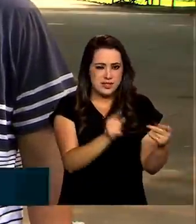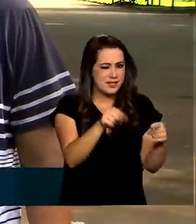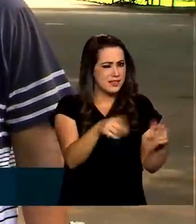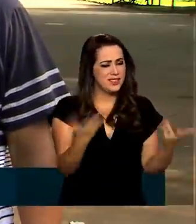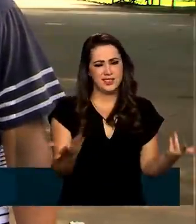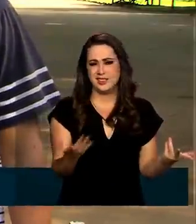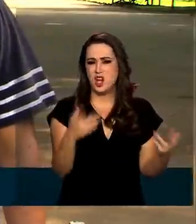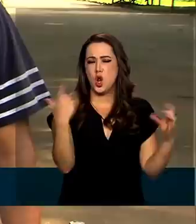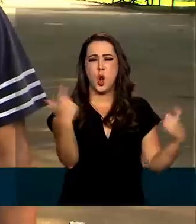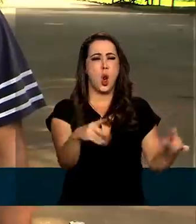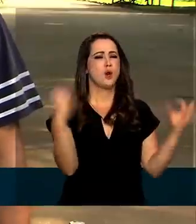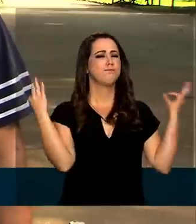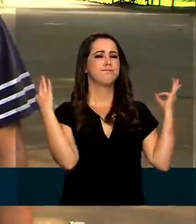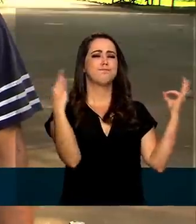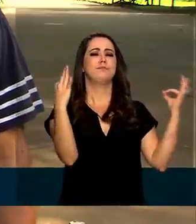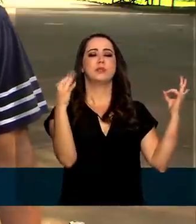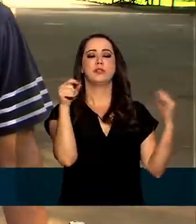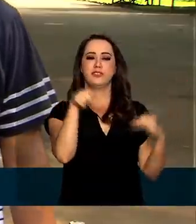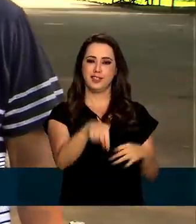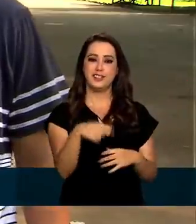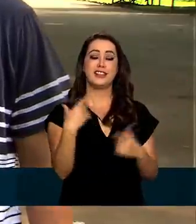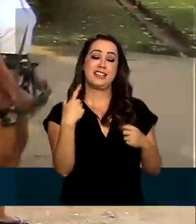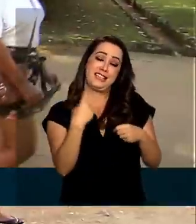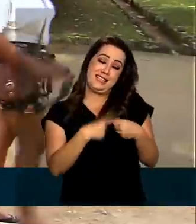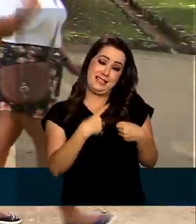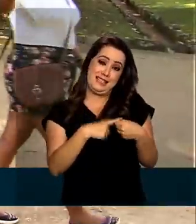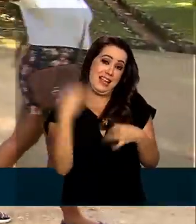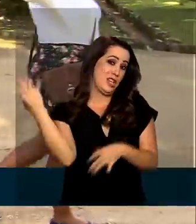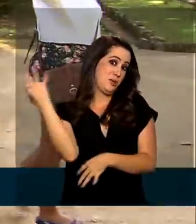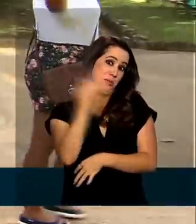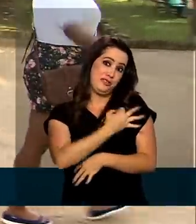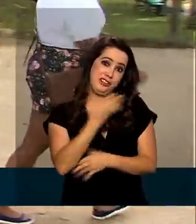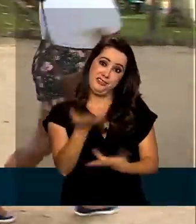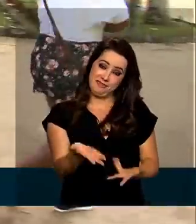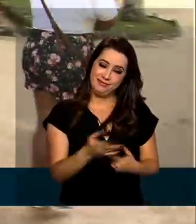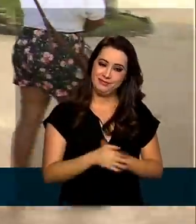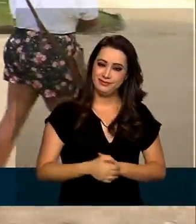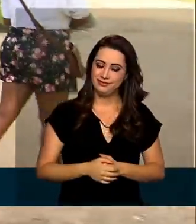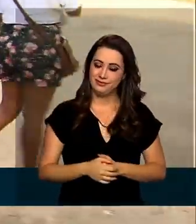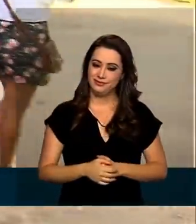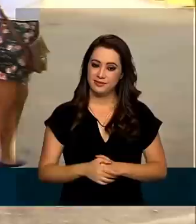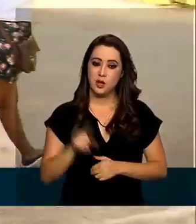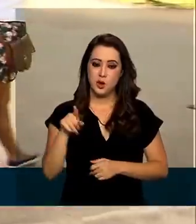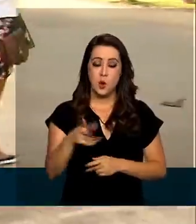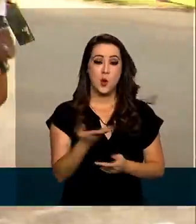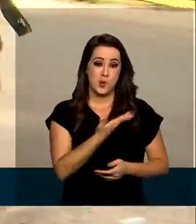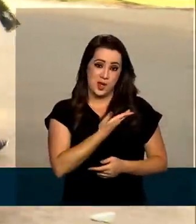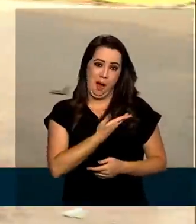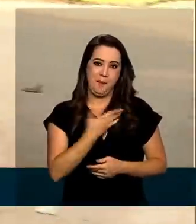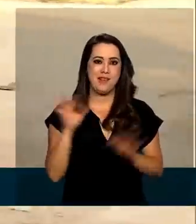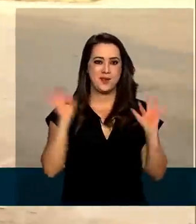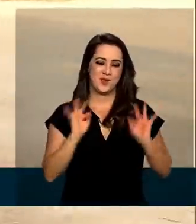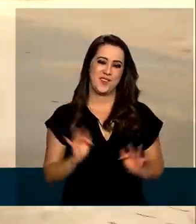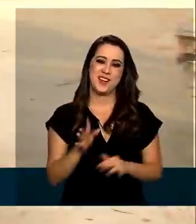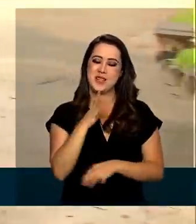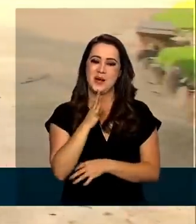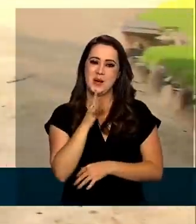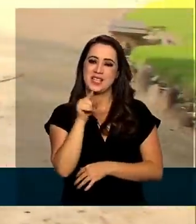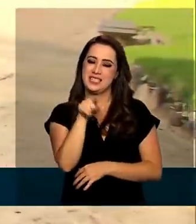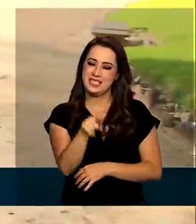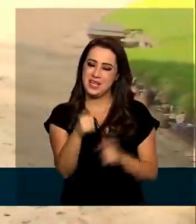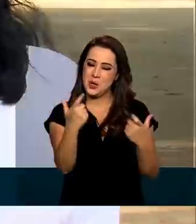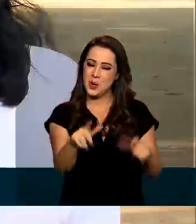fantástico dessa cidade que a gente chama de Cidade Maravilhosa. Os amigos paulistas vão voltar para casa satisfeitos com o que